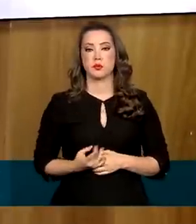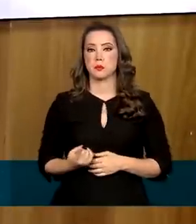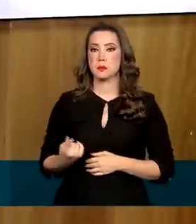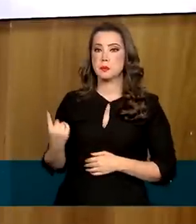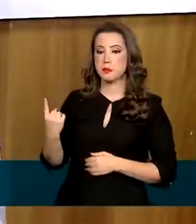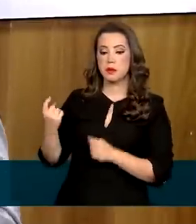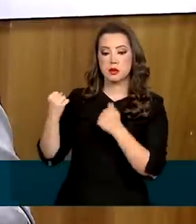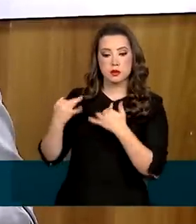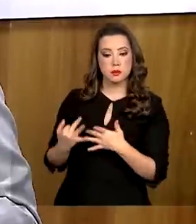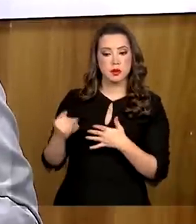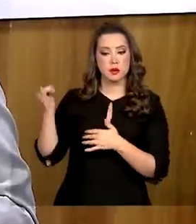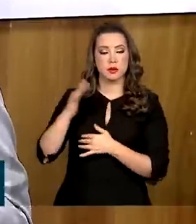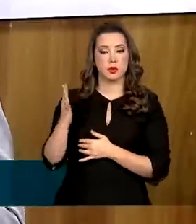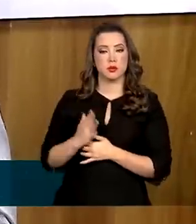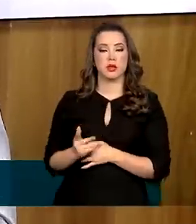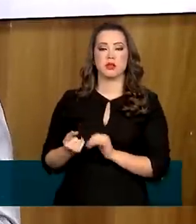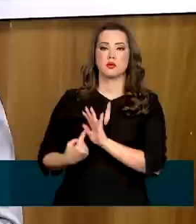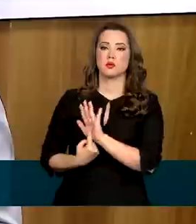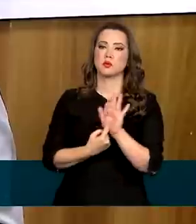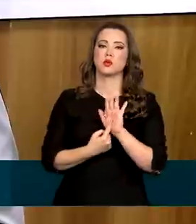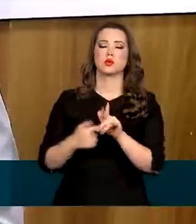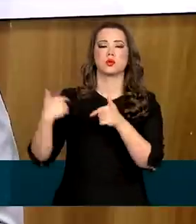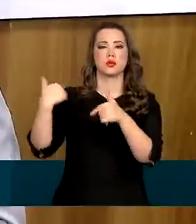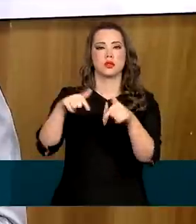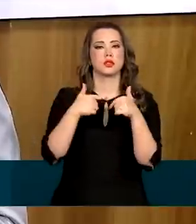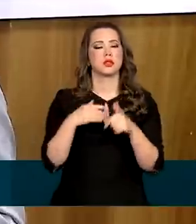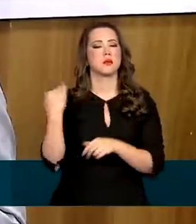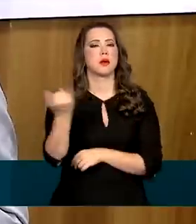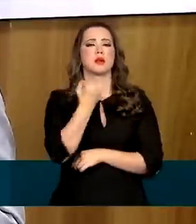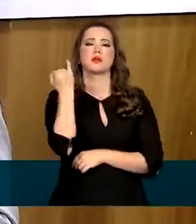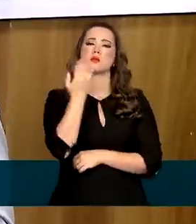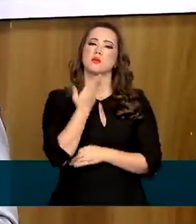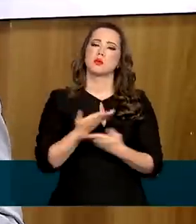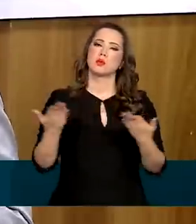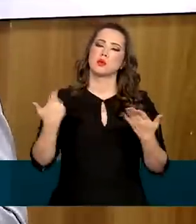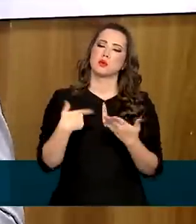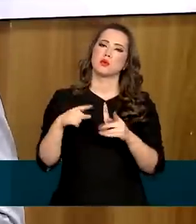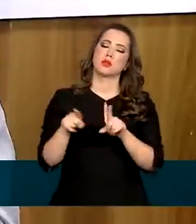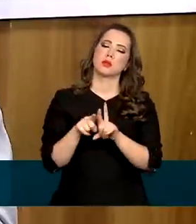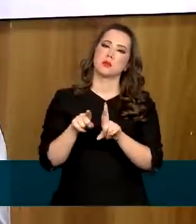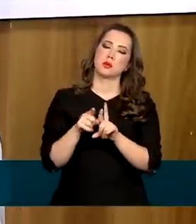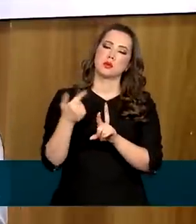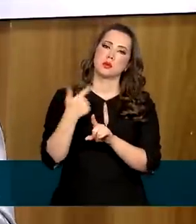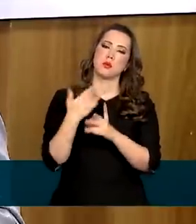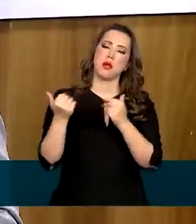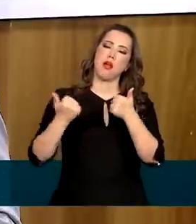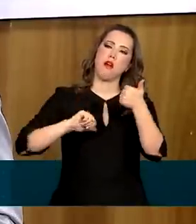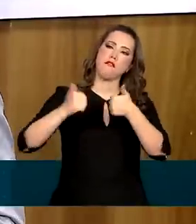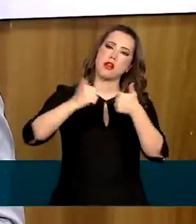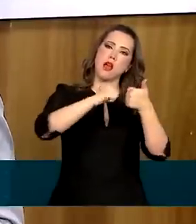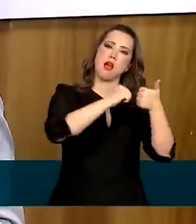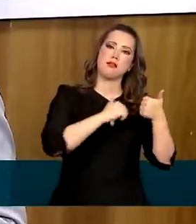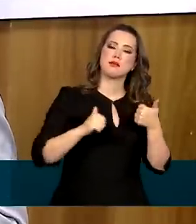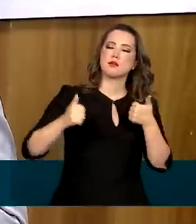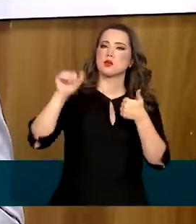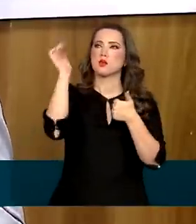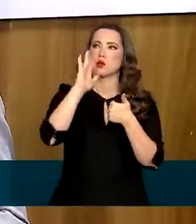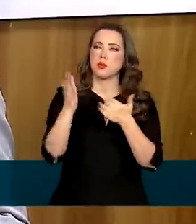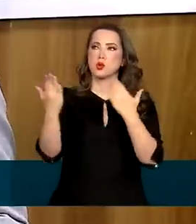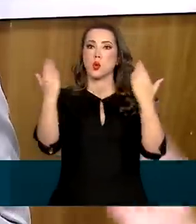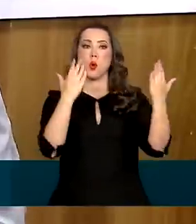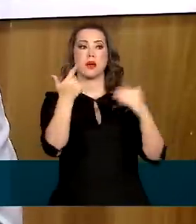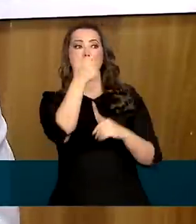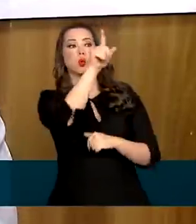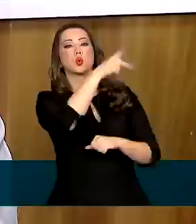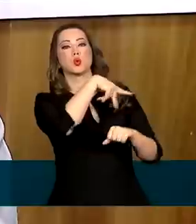internacionais consolidadas por organismos internacionais. Também com benchmarks, ou seja, avaliações que o Brasil fez com outros